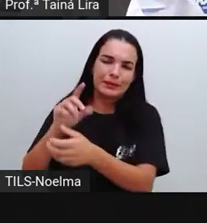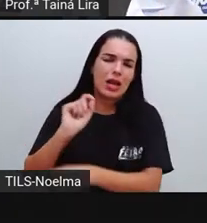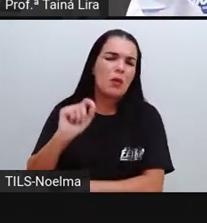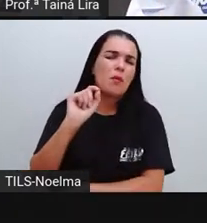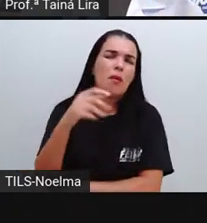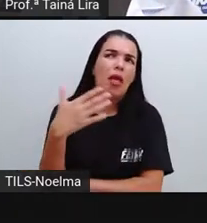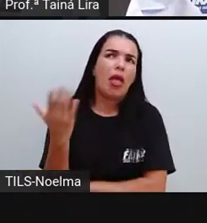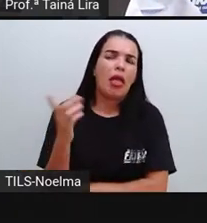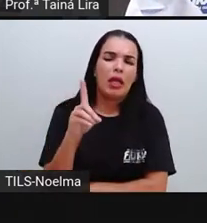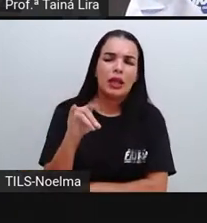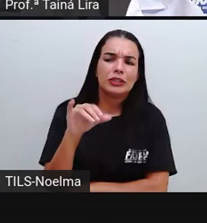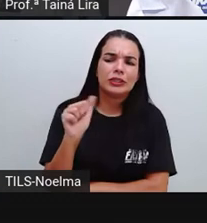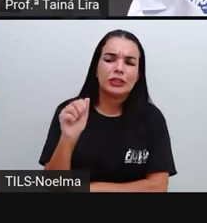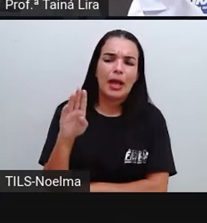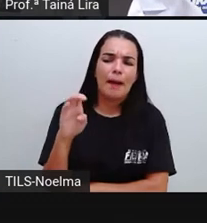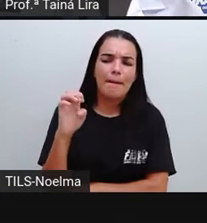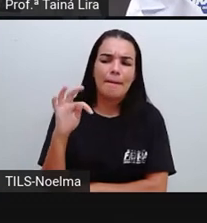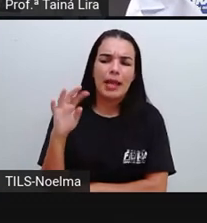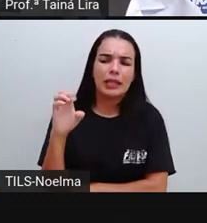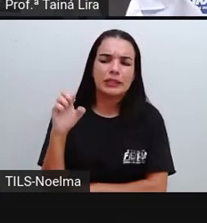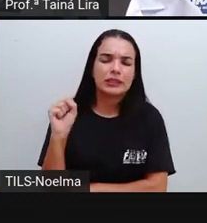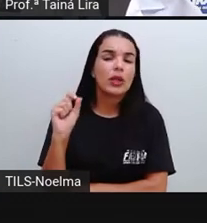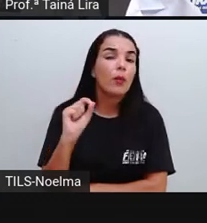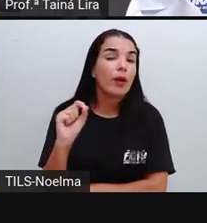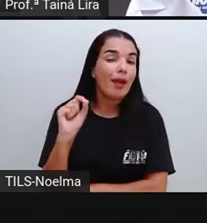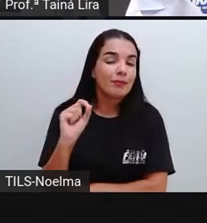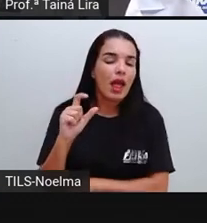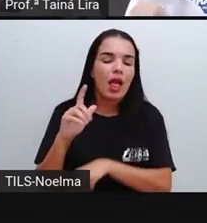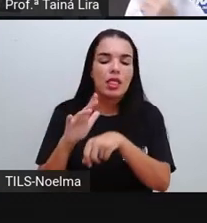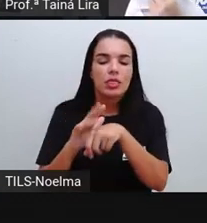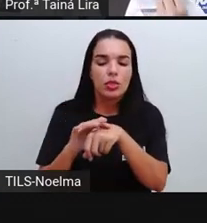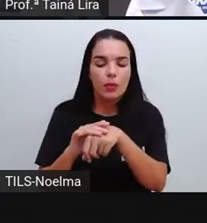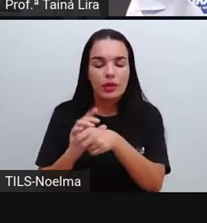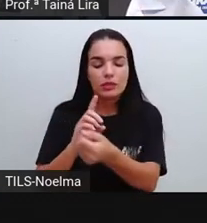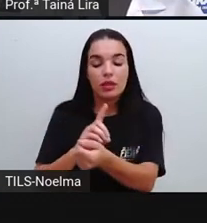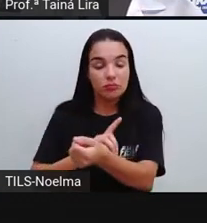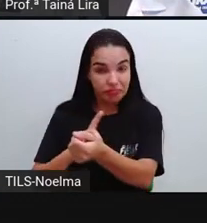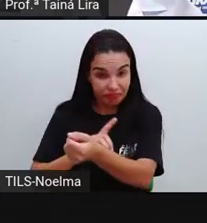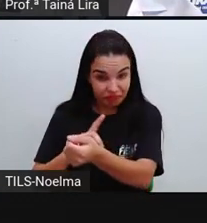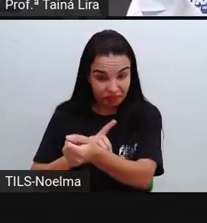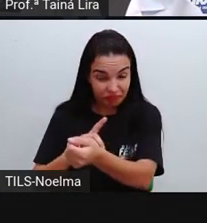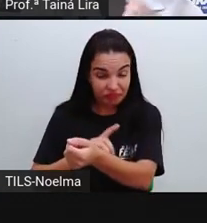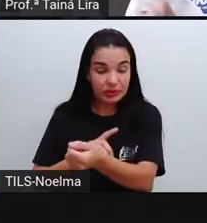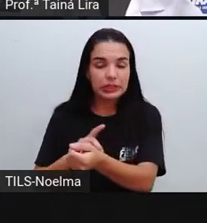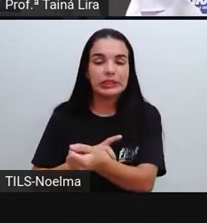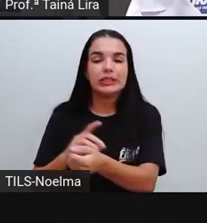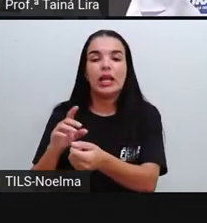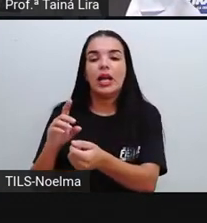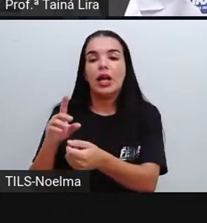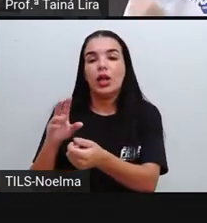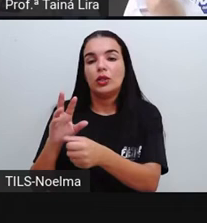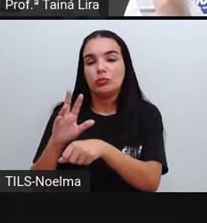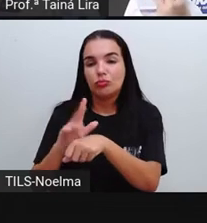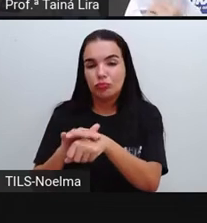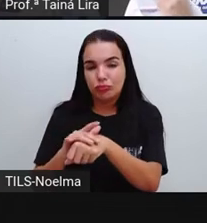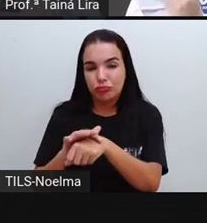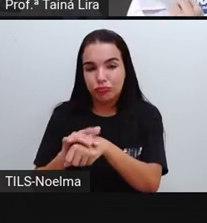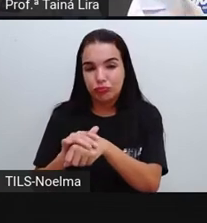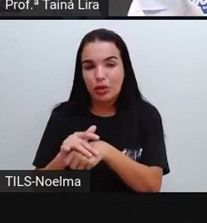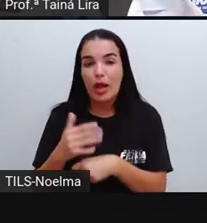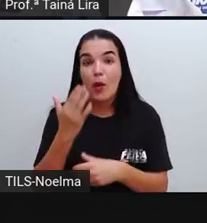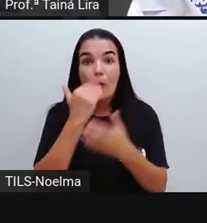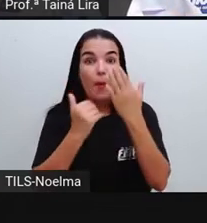diabetes? é uma doença aí que é causada pela ingestão desordenada do